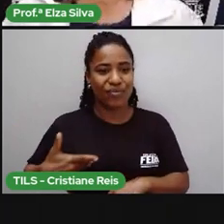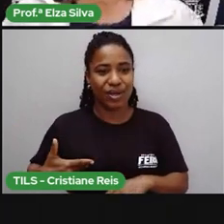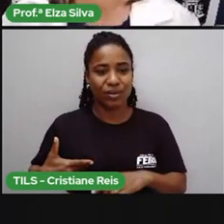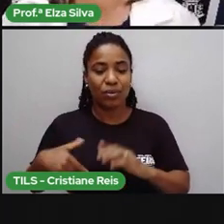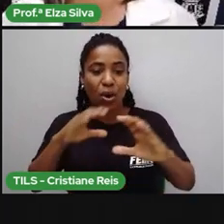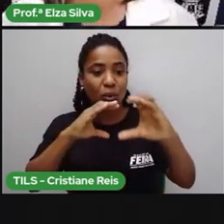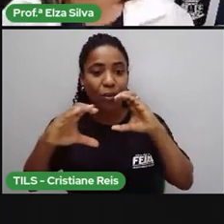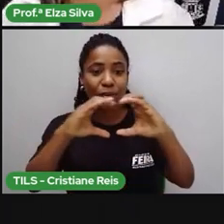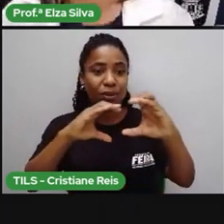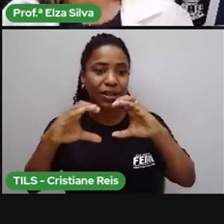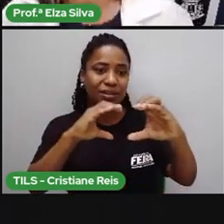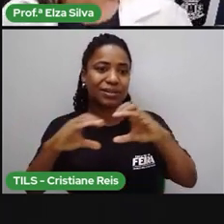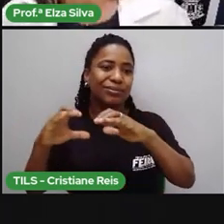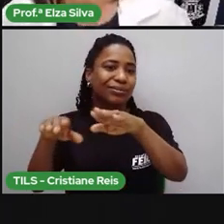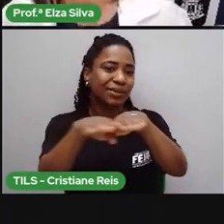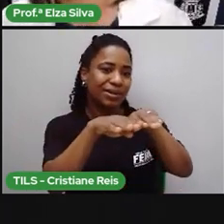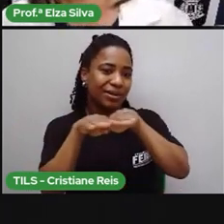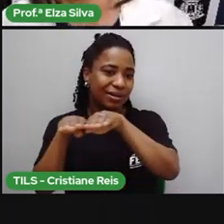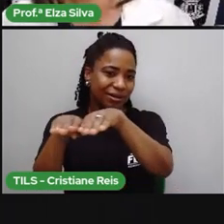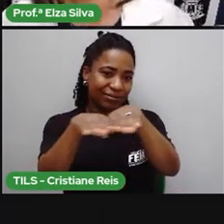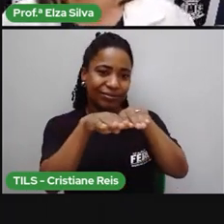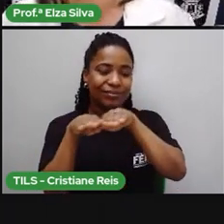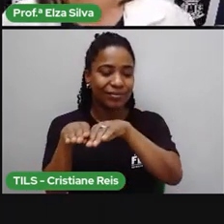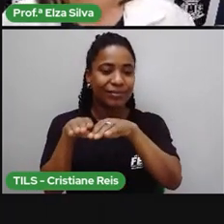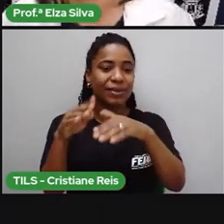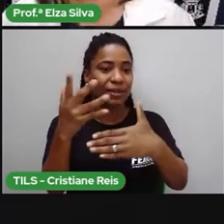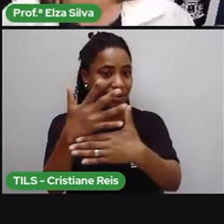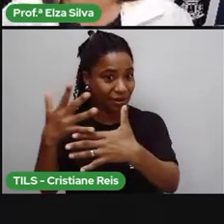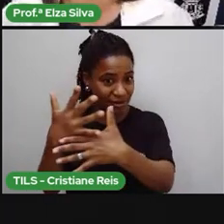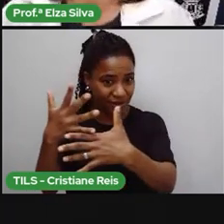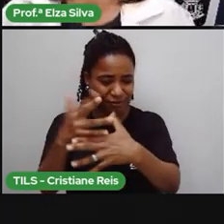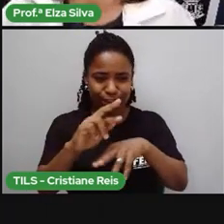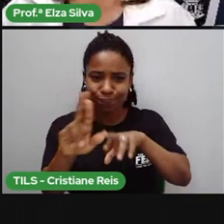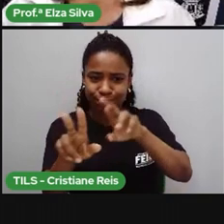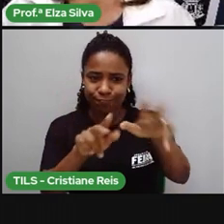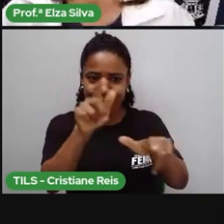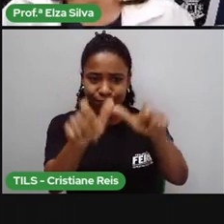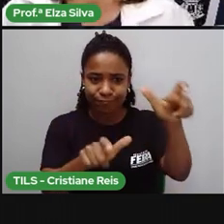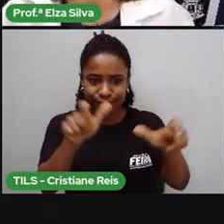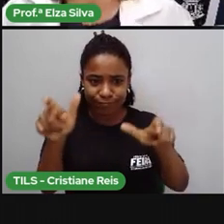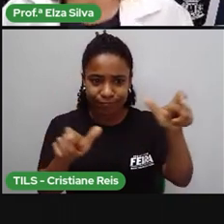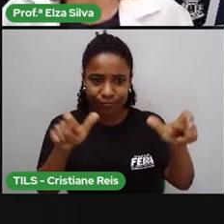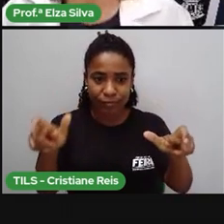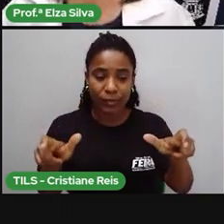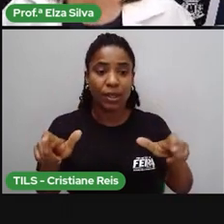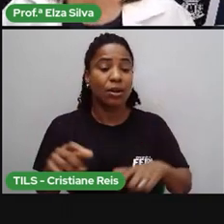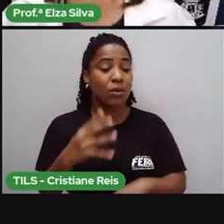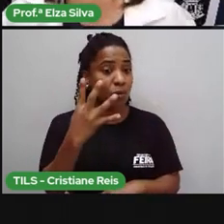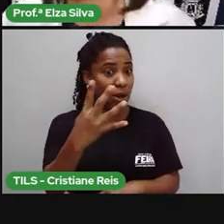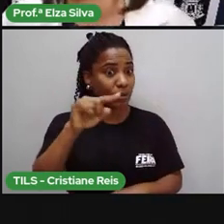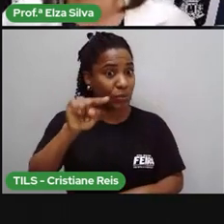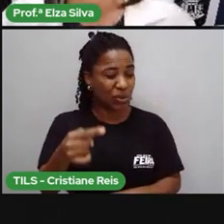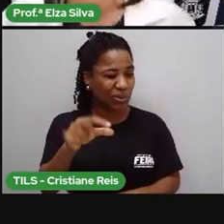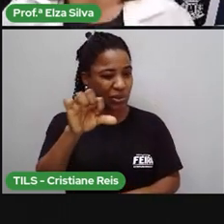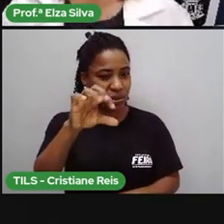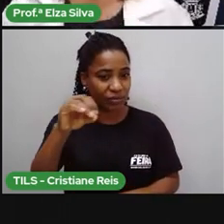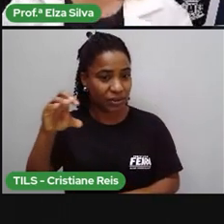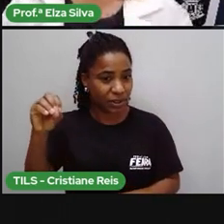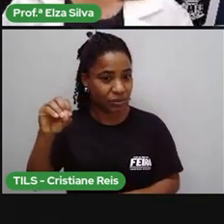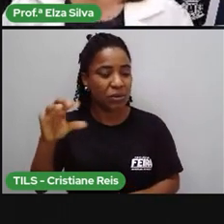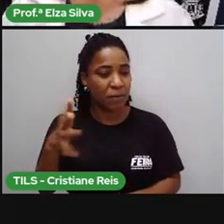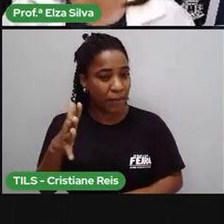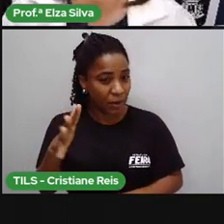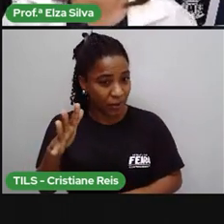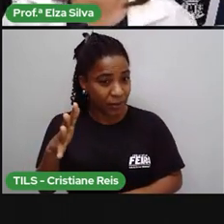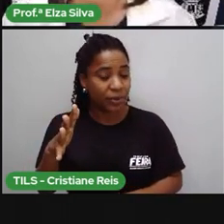comum de comunicação, principalmente nas cidades. Dos 4,9 milhões de aproximadamente, de